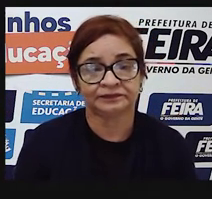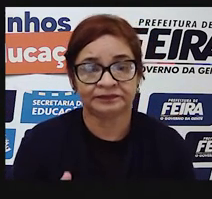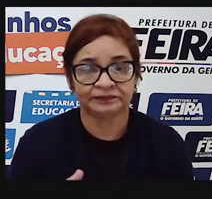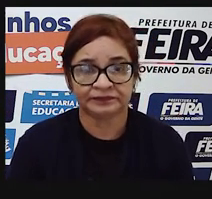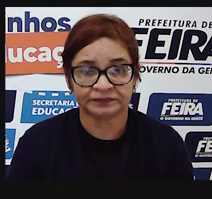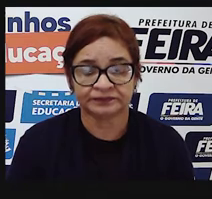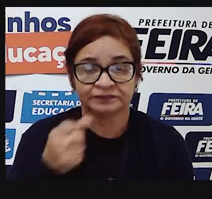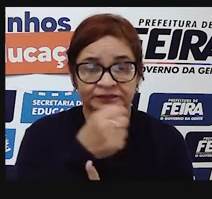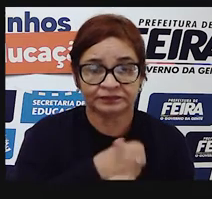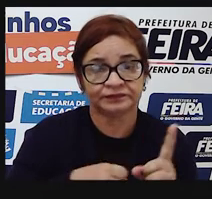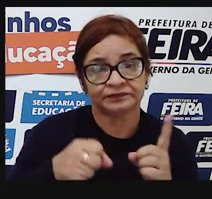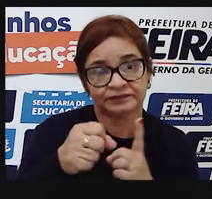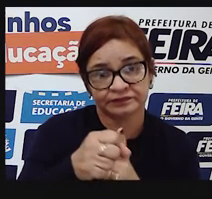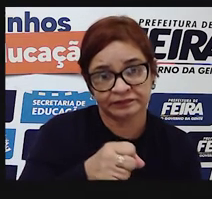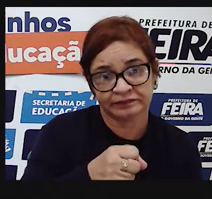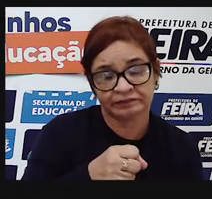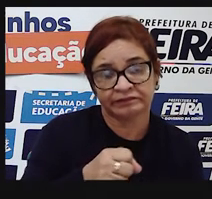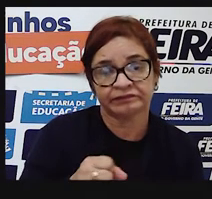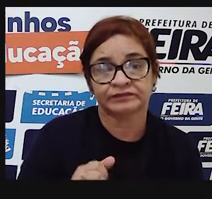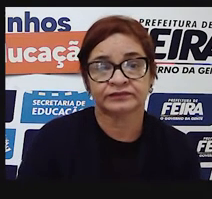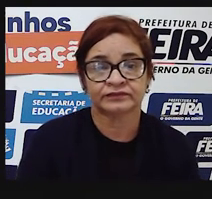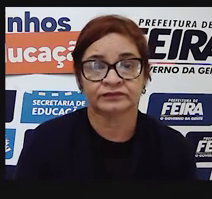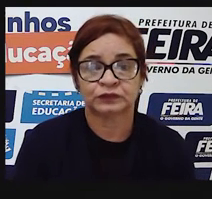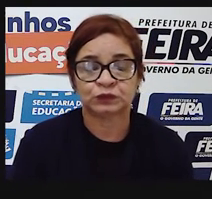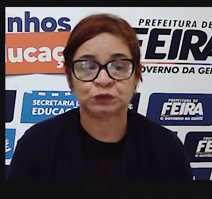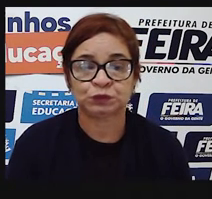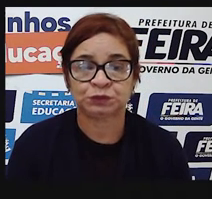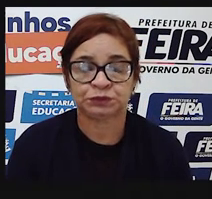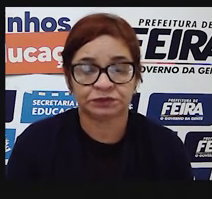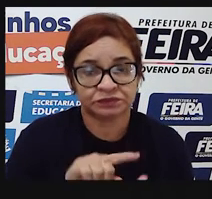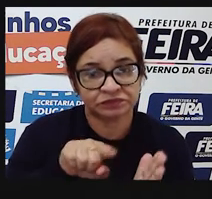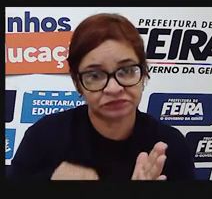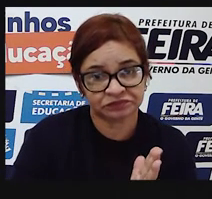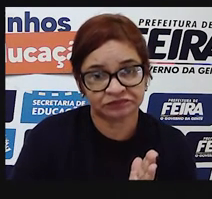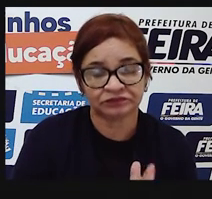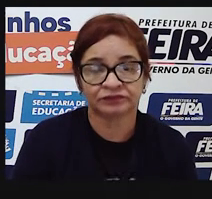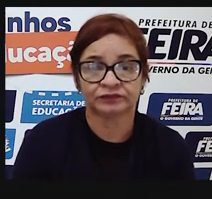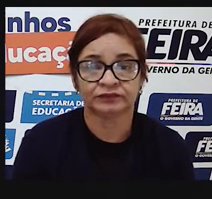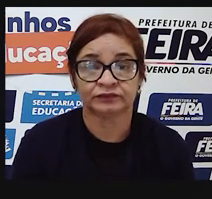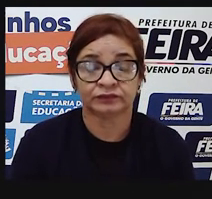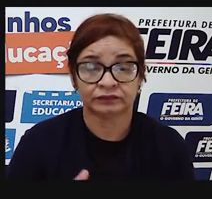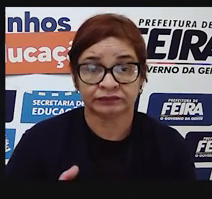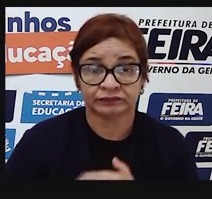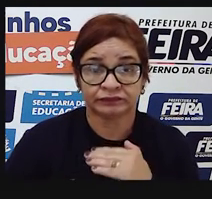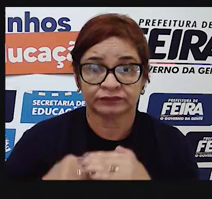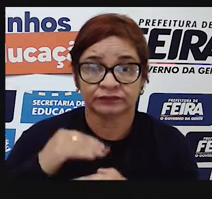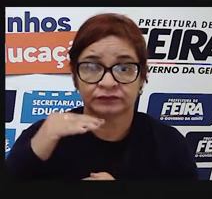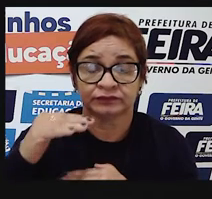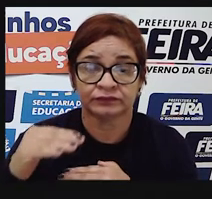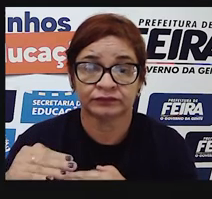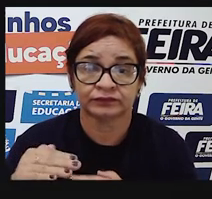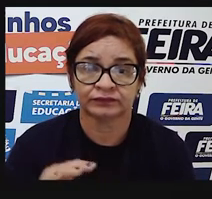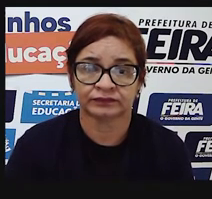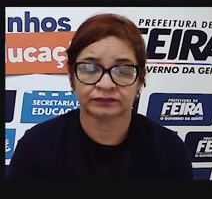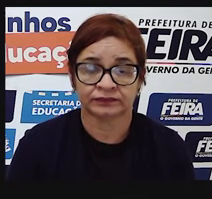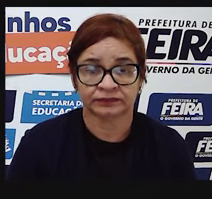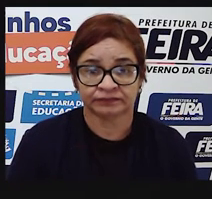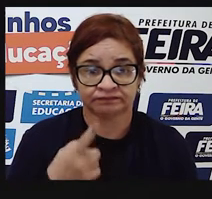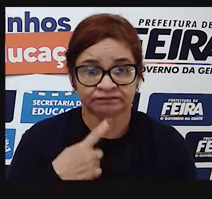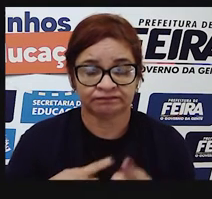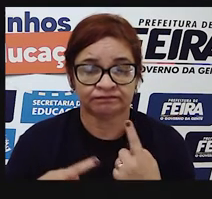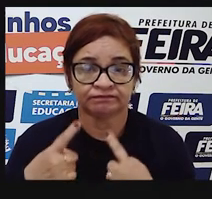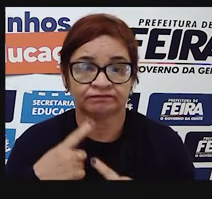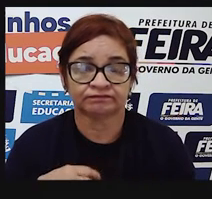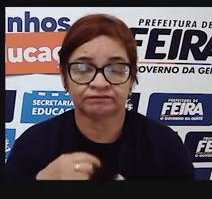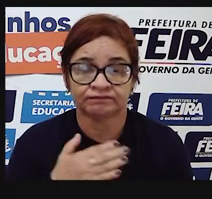numa vida social de forma mais aprofundada. Então, ele começa a ter suas vontades, ele